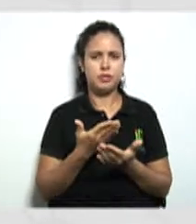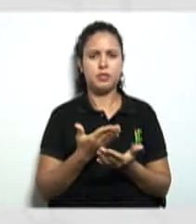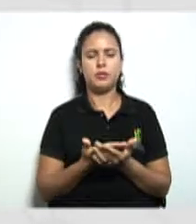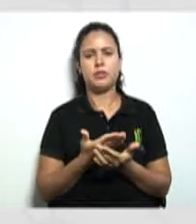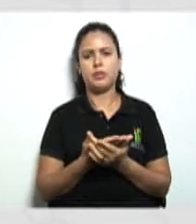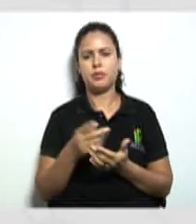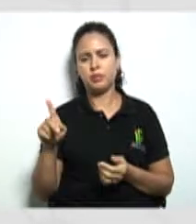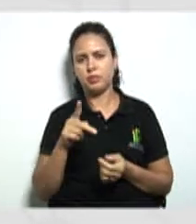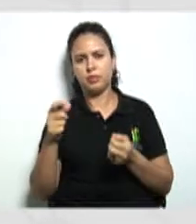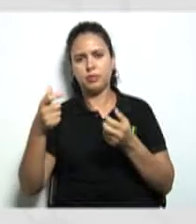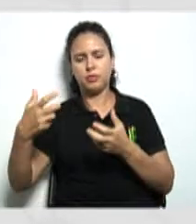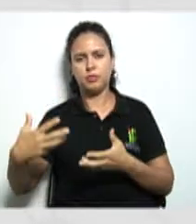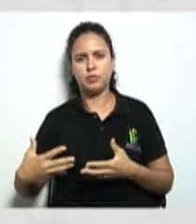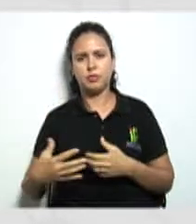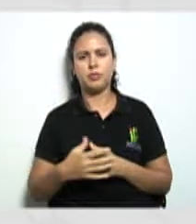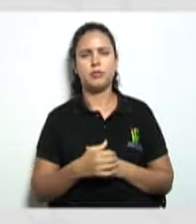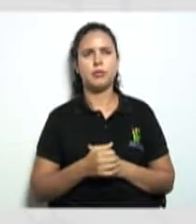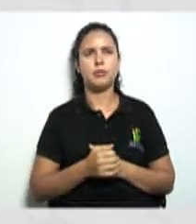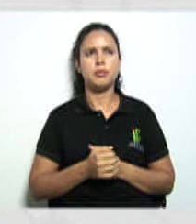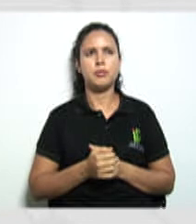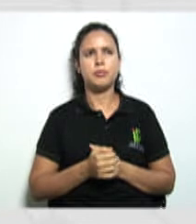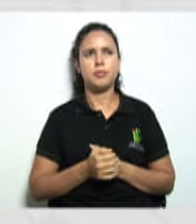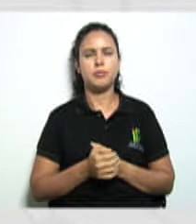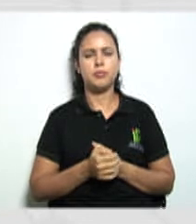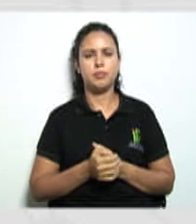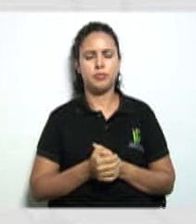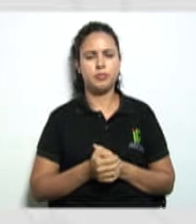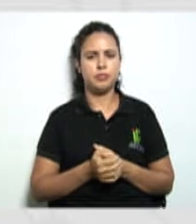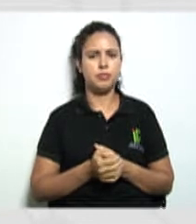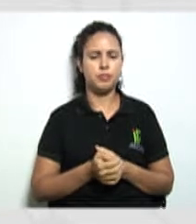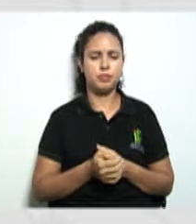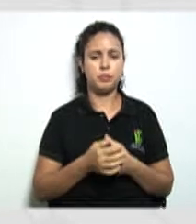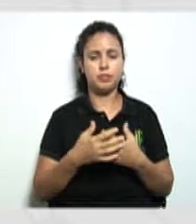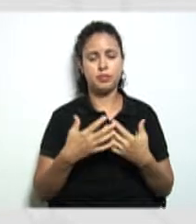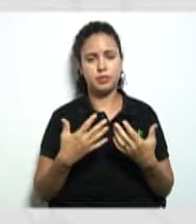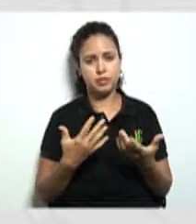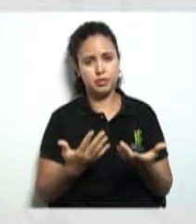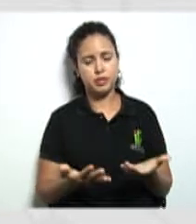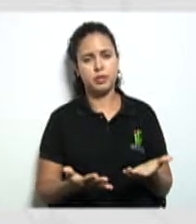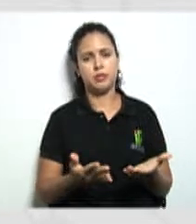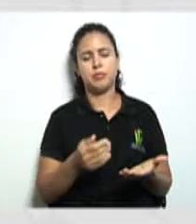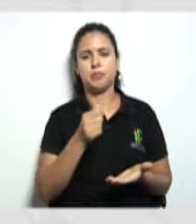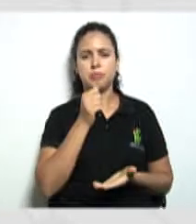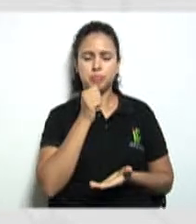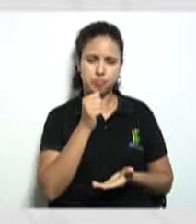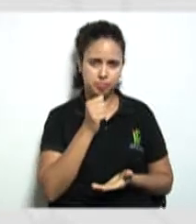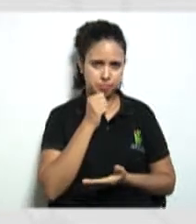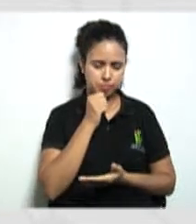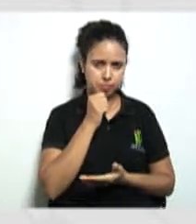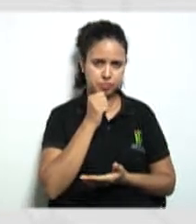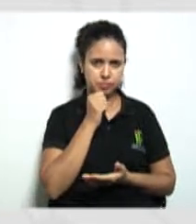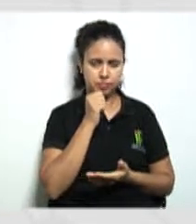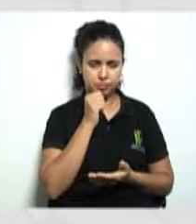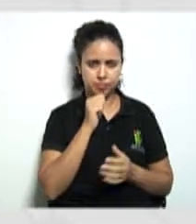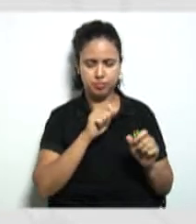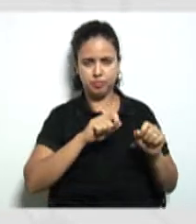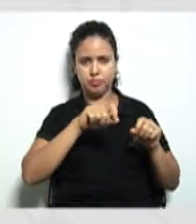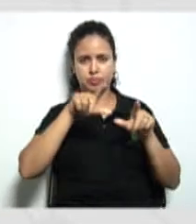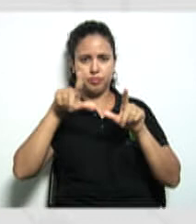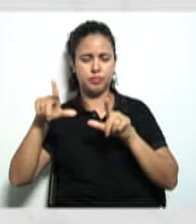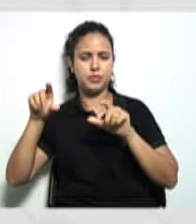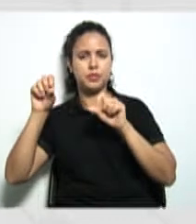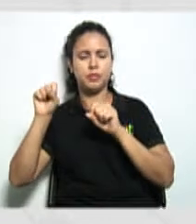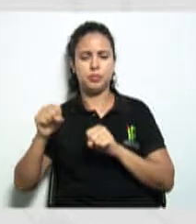professora Marisette passou para a gente e eu volto a dizer o que não tiver nos slides vocês